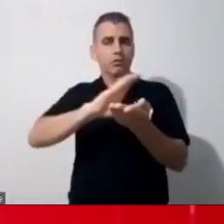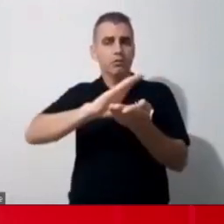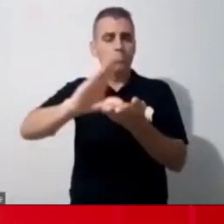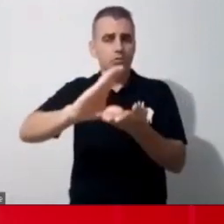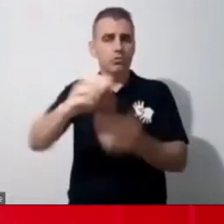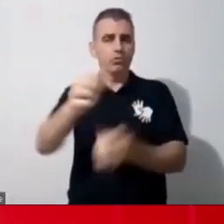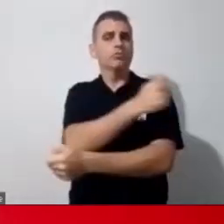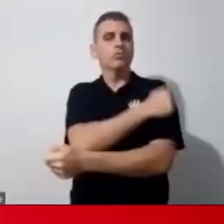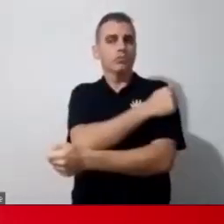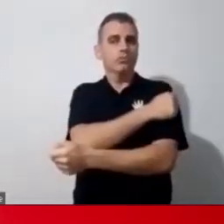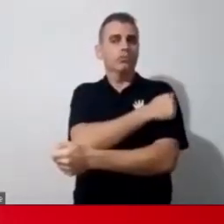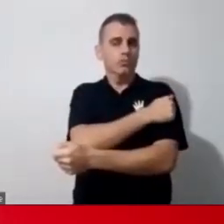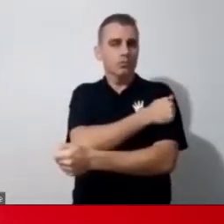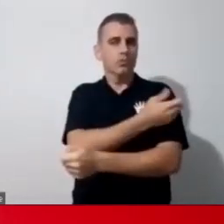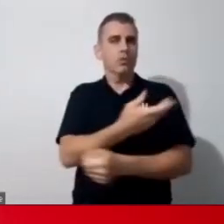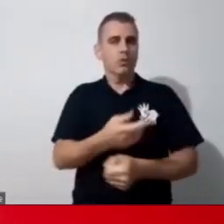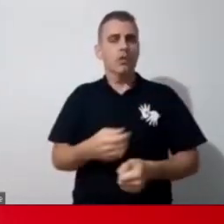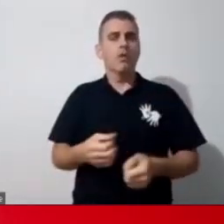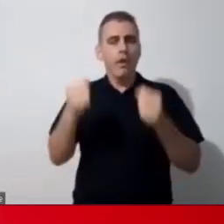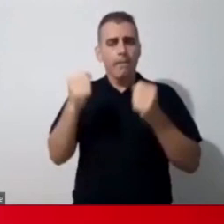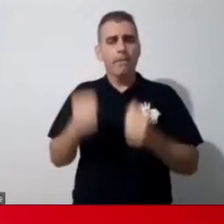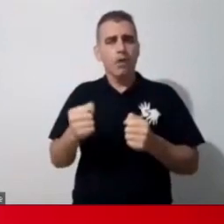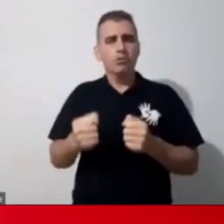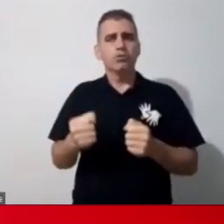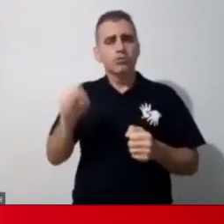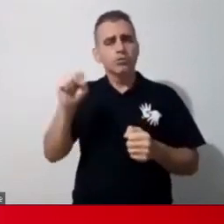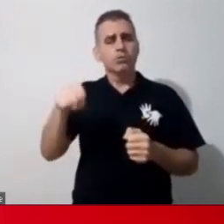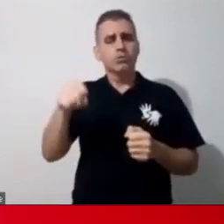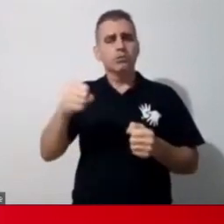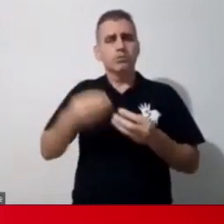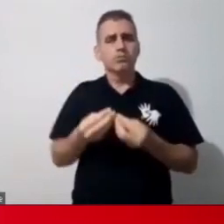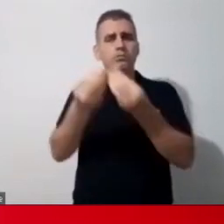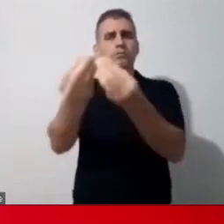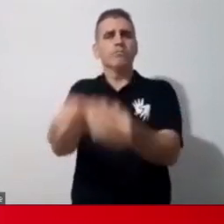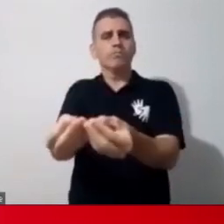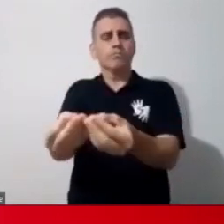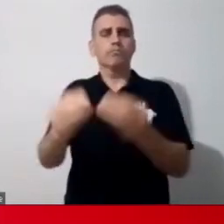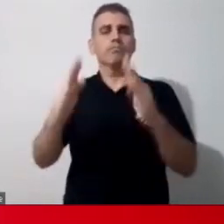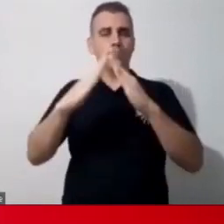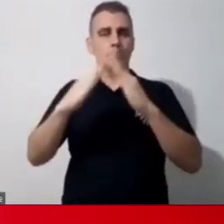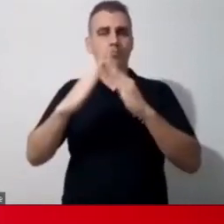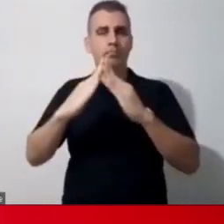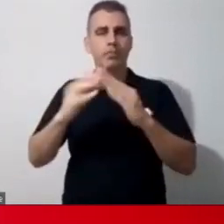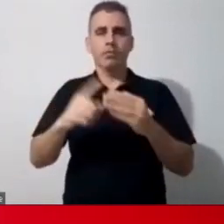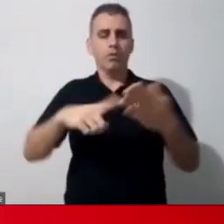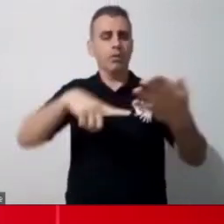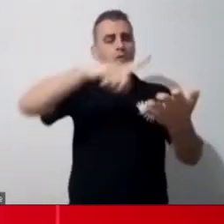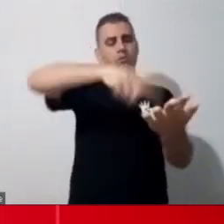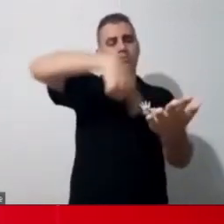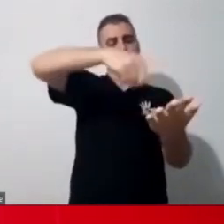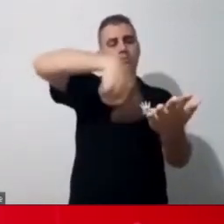disponibilizado para que vá até a casa daquele aluno, né, porque daqui a pouco tem um tablet, daqui a pouco tem um CD,